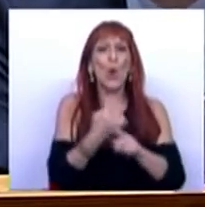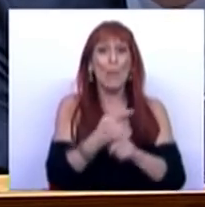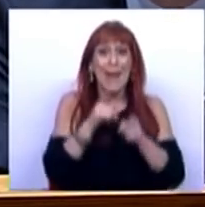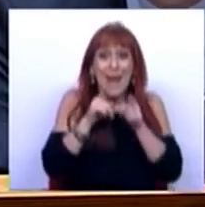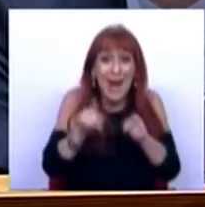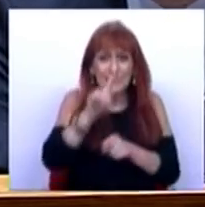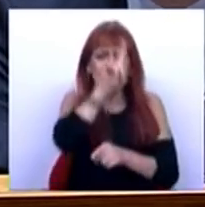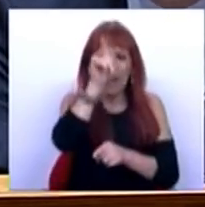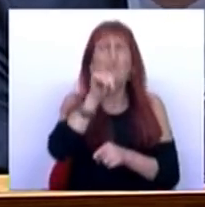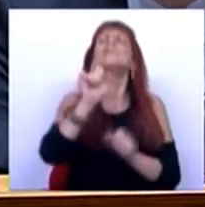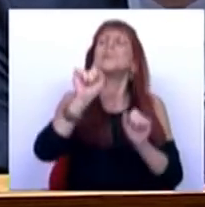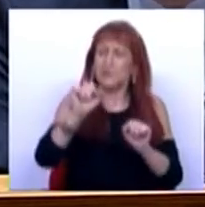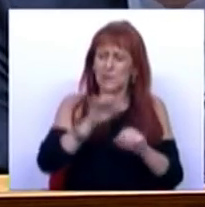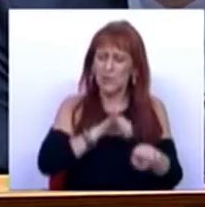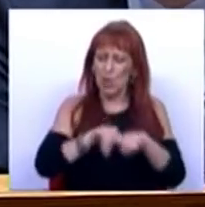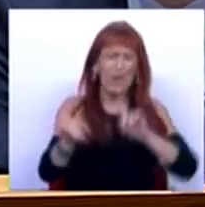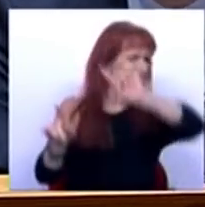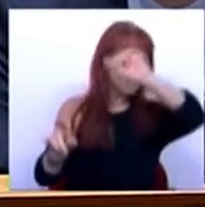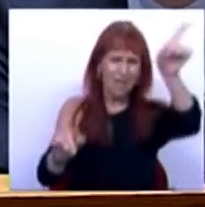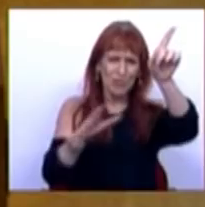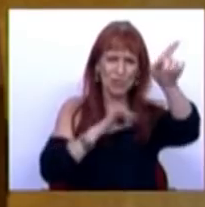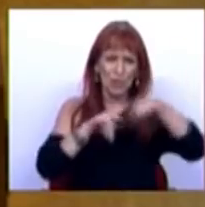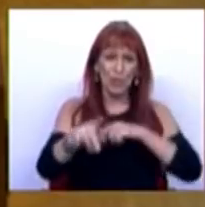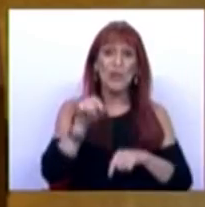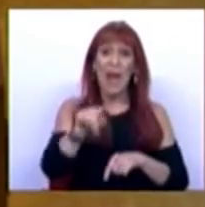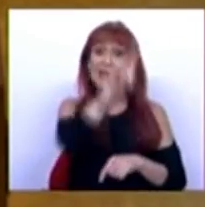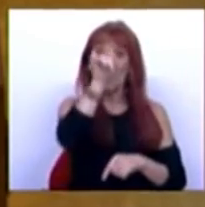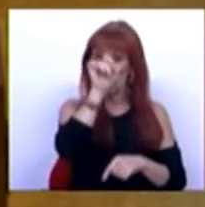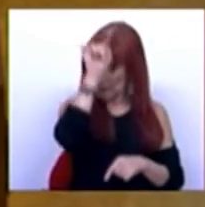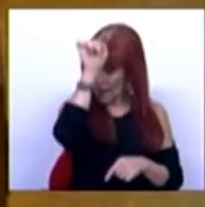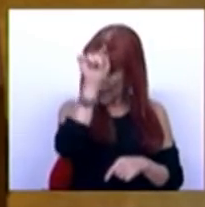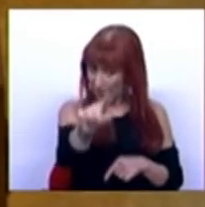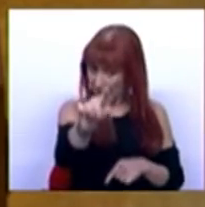Essa que é a pergunta. Sim, Sr. Deputado. Não, Sr. Deputado, essa que é a pergunta.